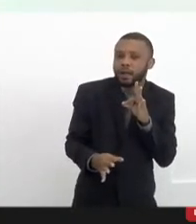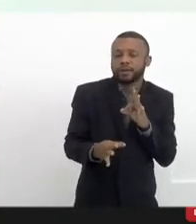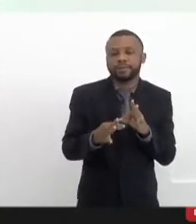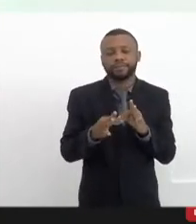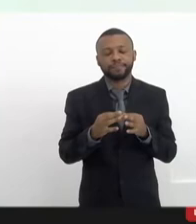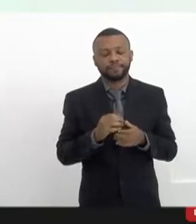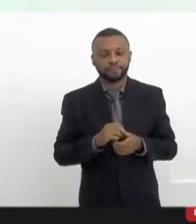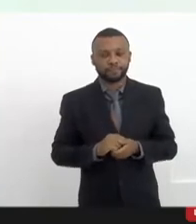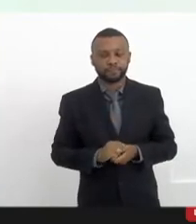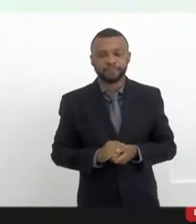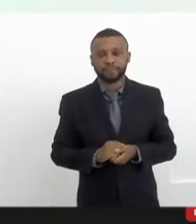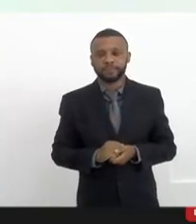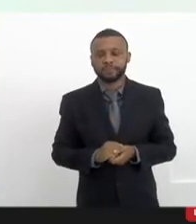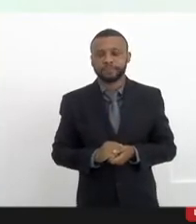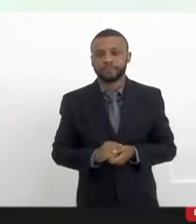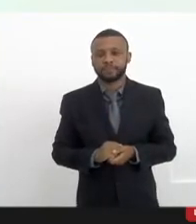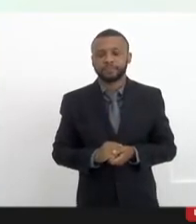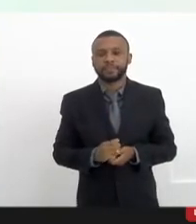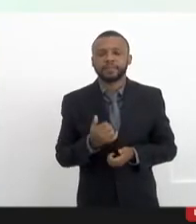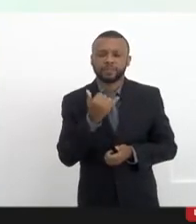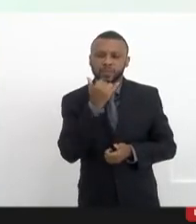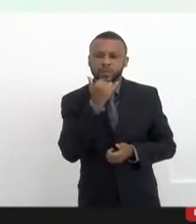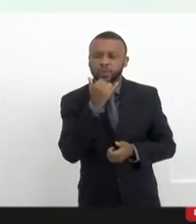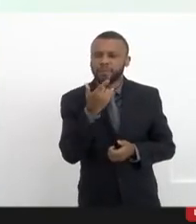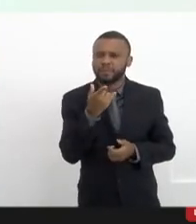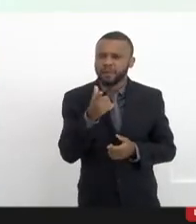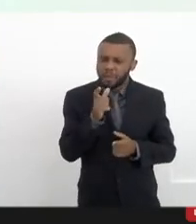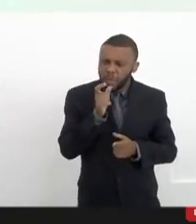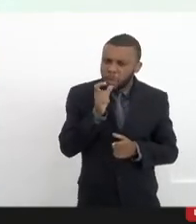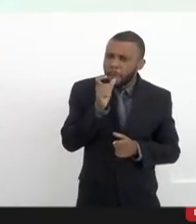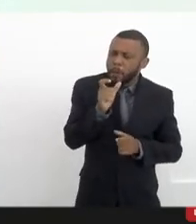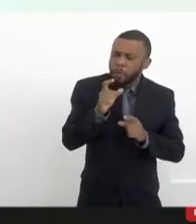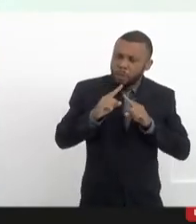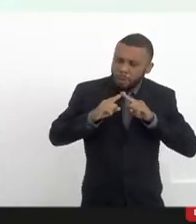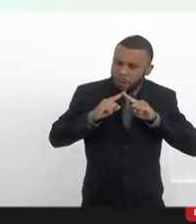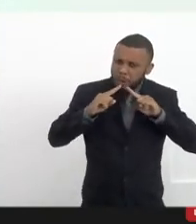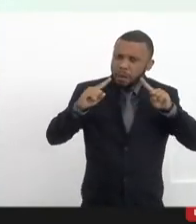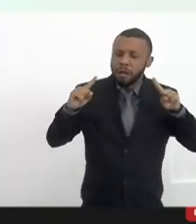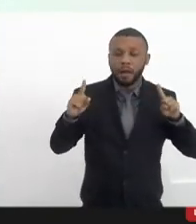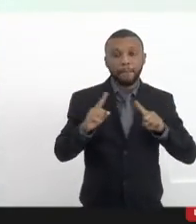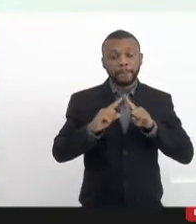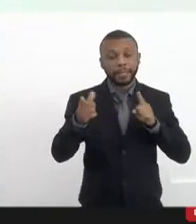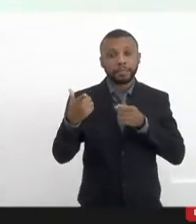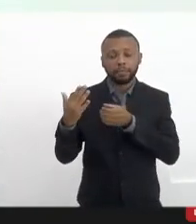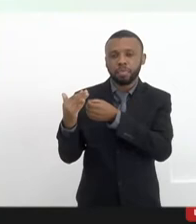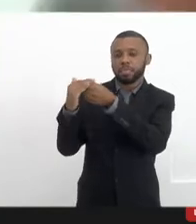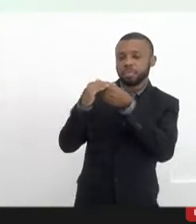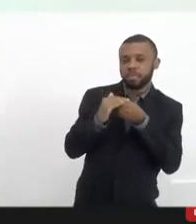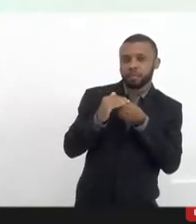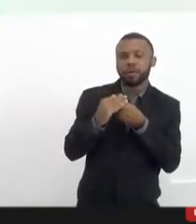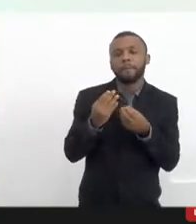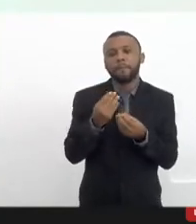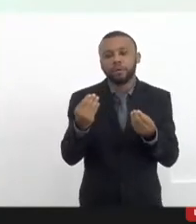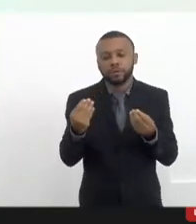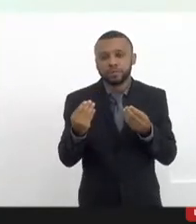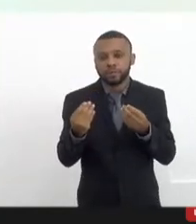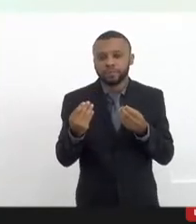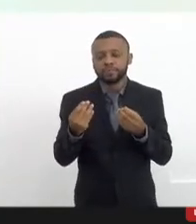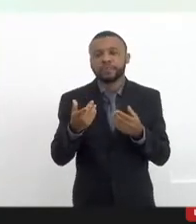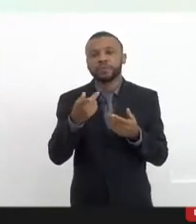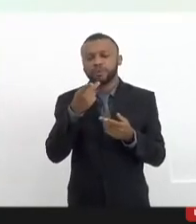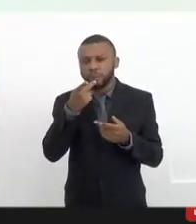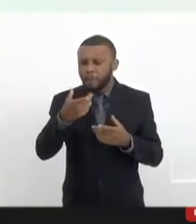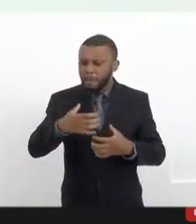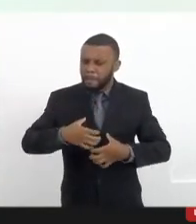os intropérios e o... Mas aqui nós estamos sofrendo muita repressão e eu estou colocando toda a minha